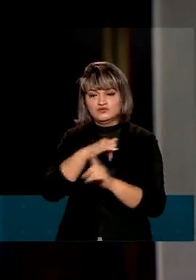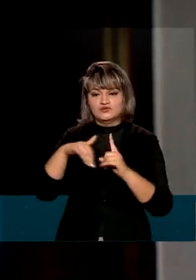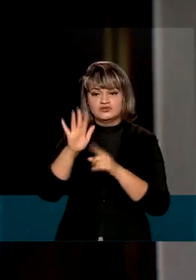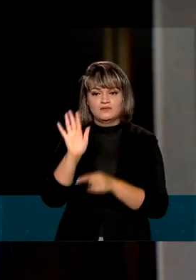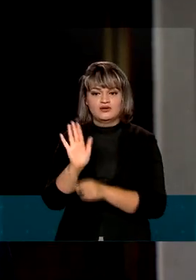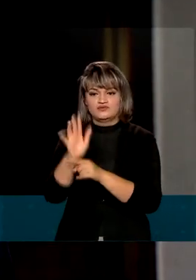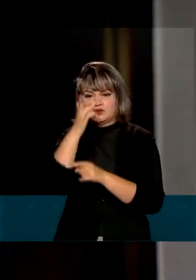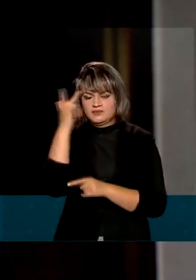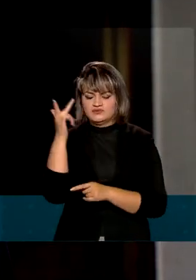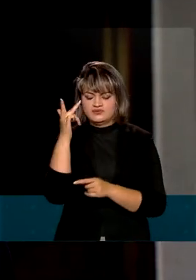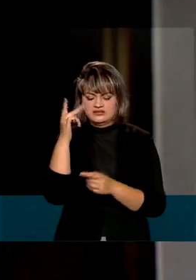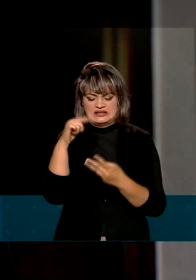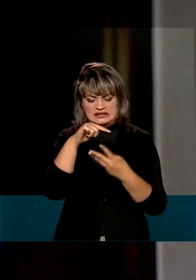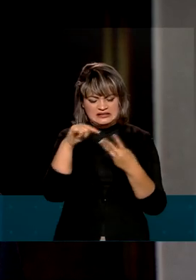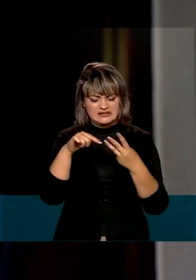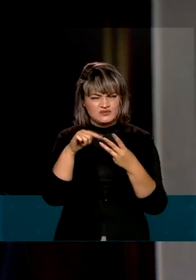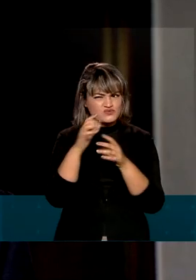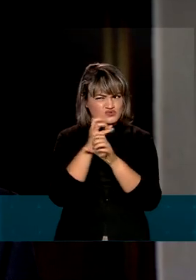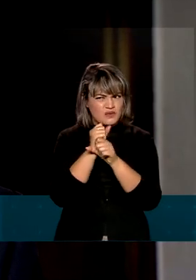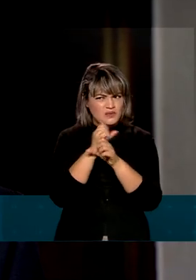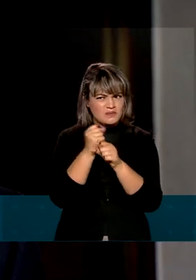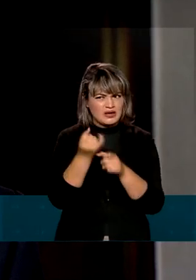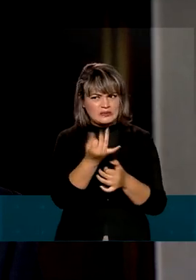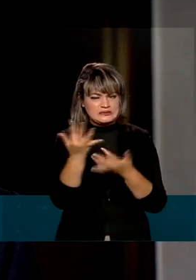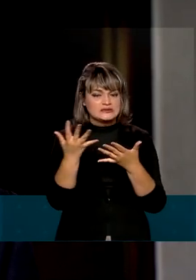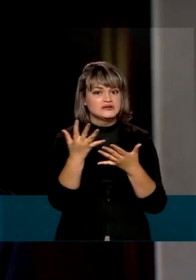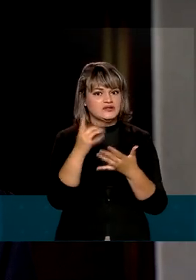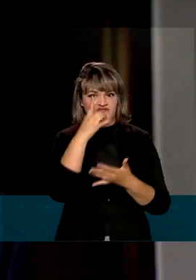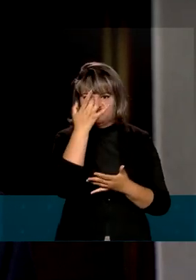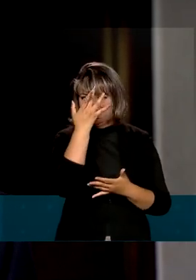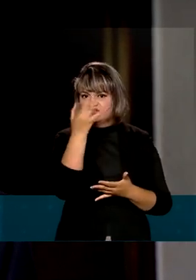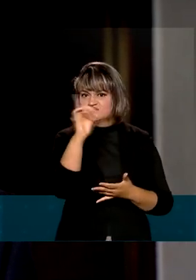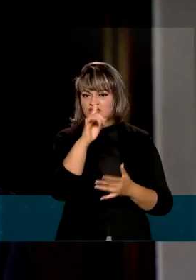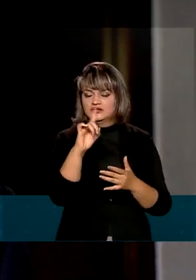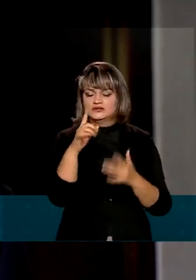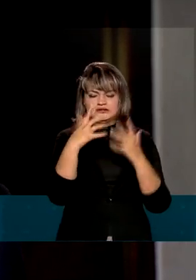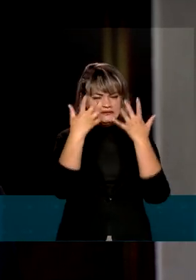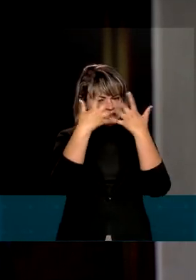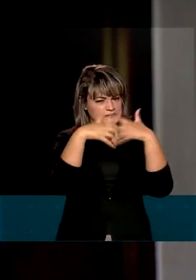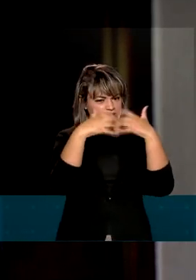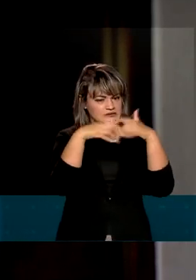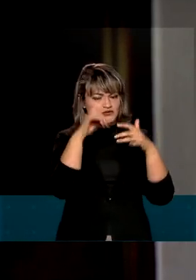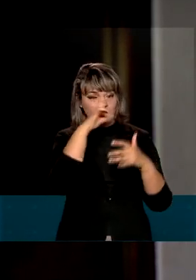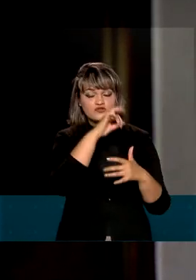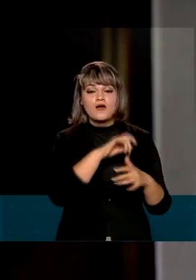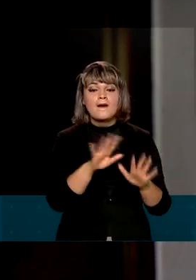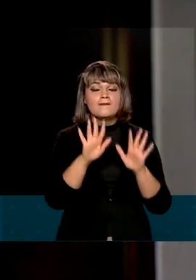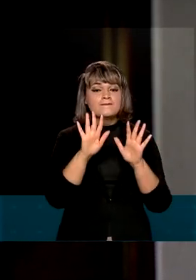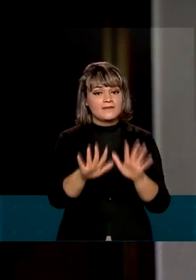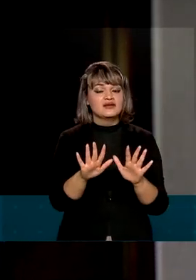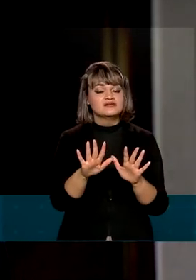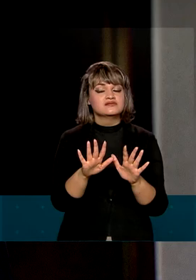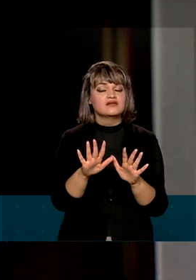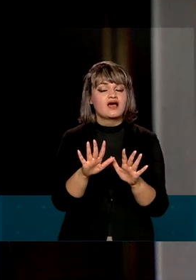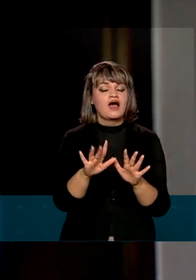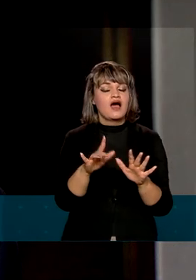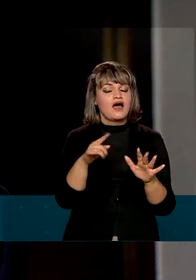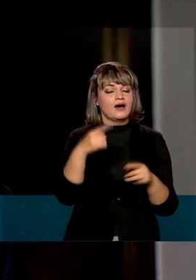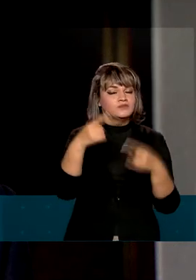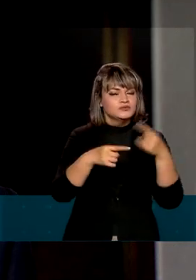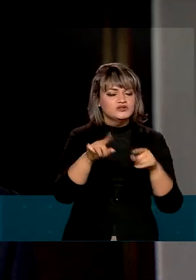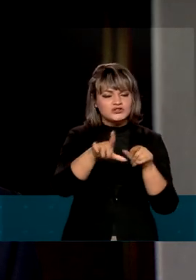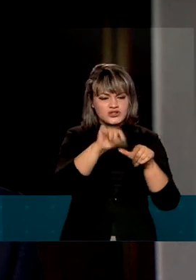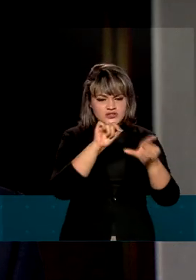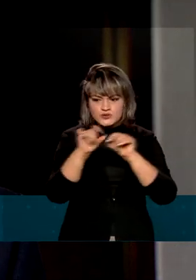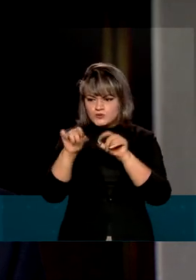pessoas. Não é uma equação fácil, é uma equação complexa, difícil, mas como a política é a arte de escolher,